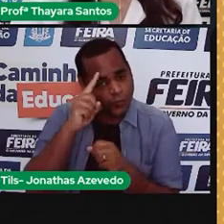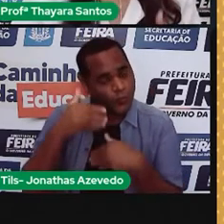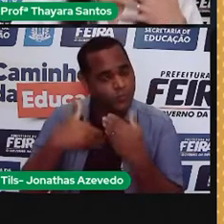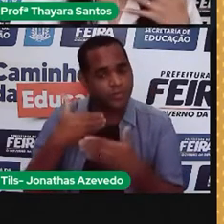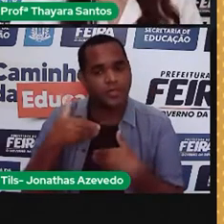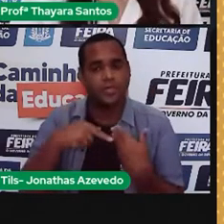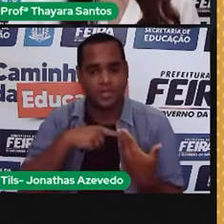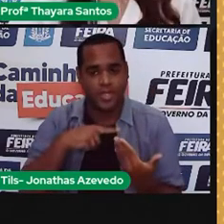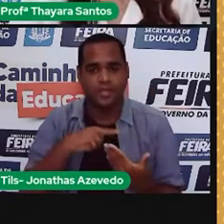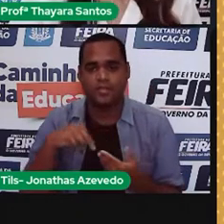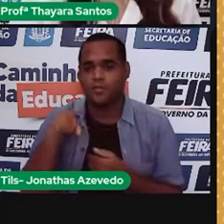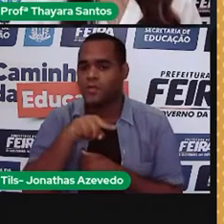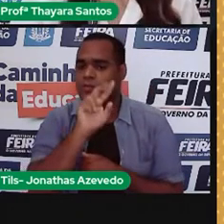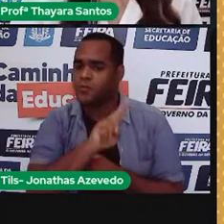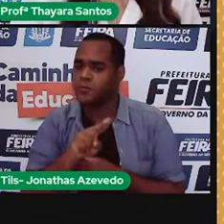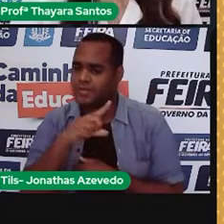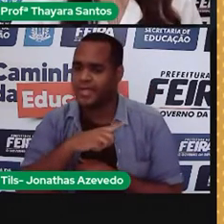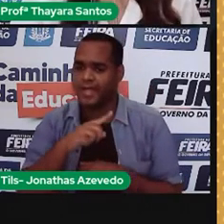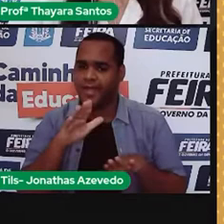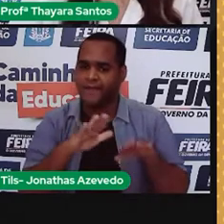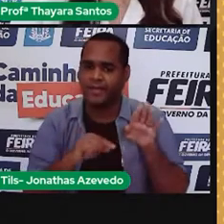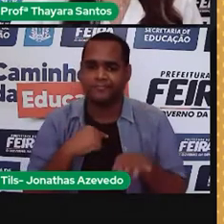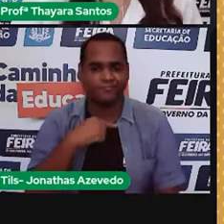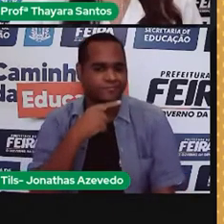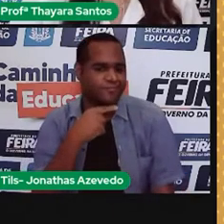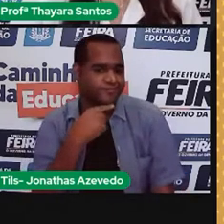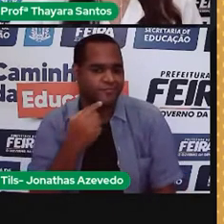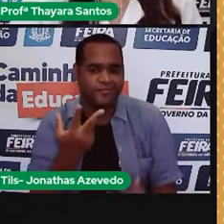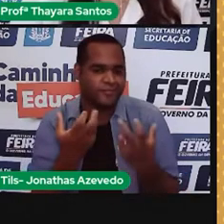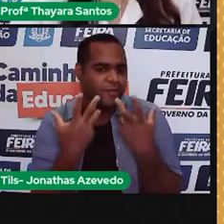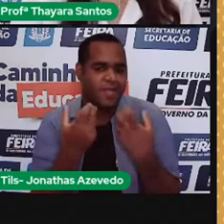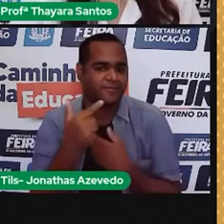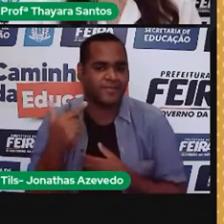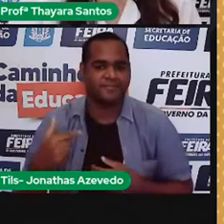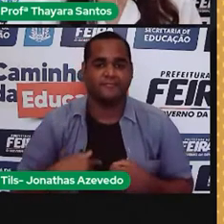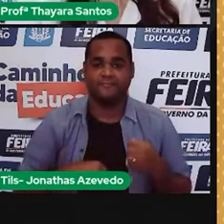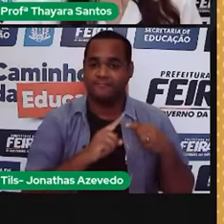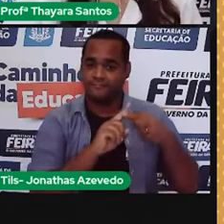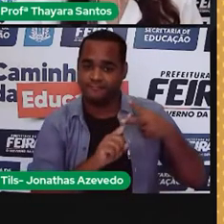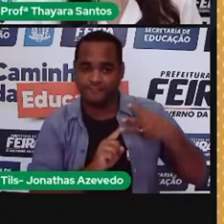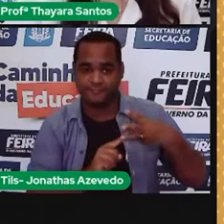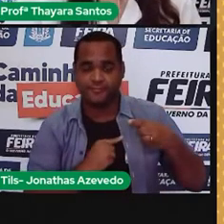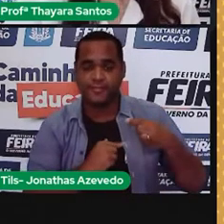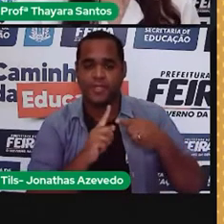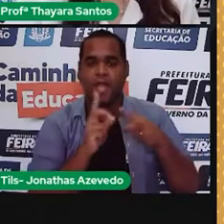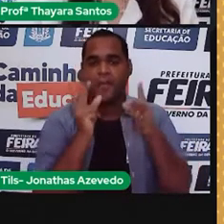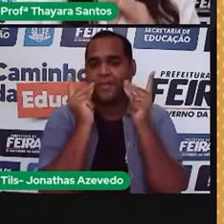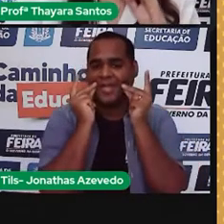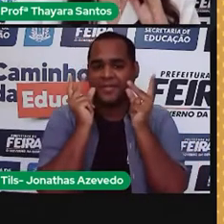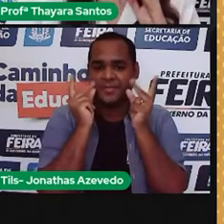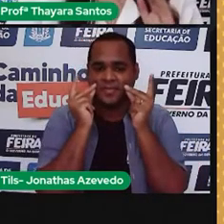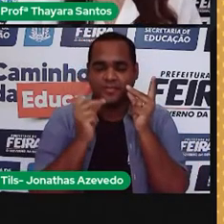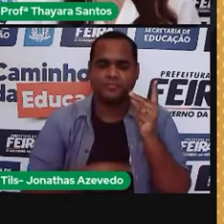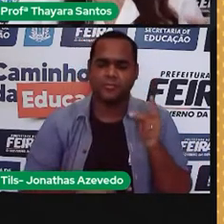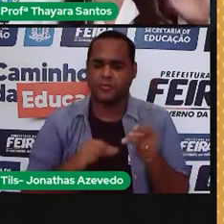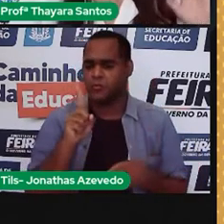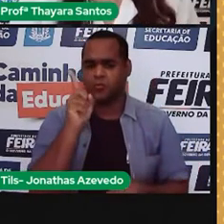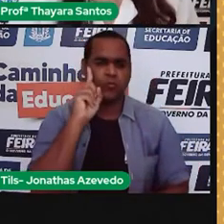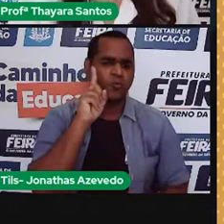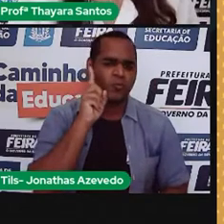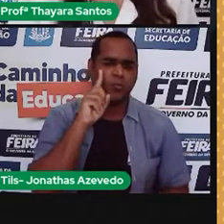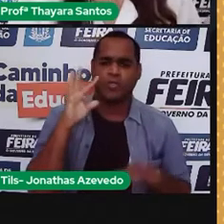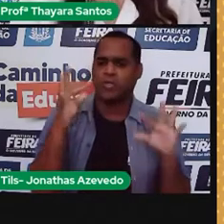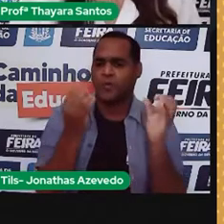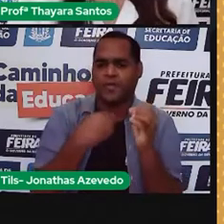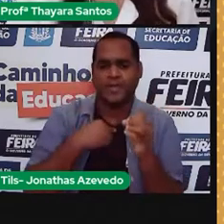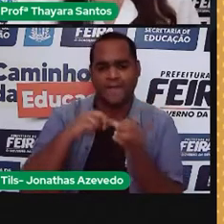cotidiano e muitas vezes a gente nem se dá conta. Eu trouxe aqui para vocês aqueles três exemplos, né? O plástico, o plástico está presente em tudo